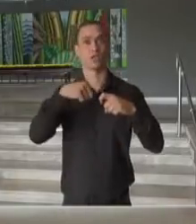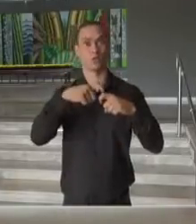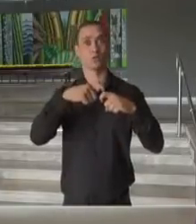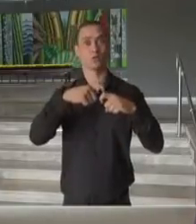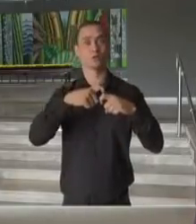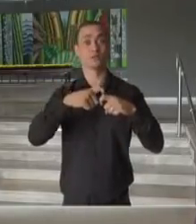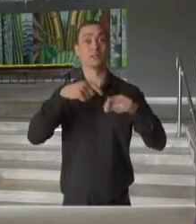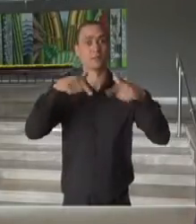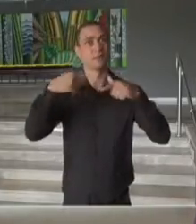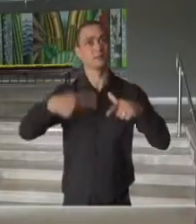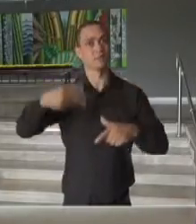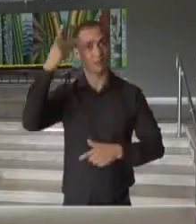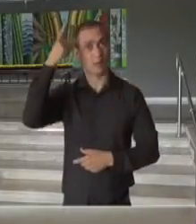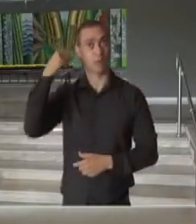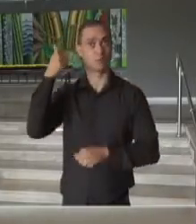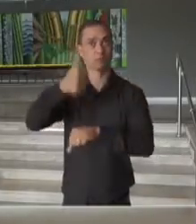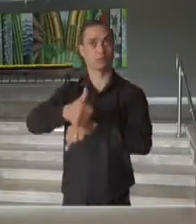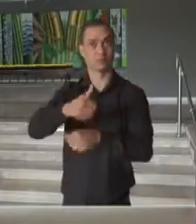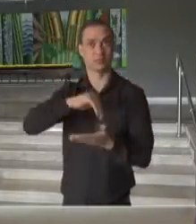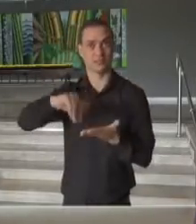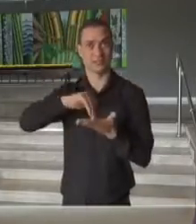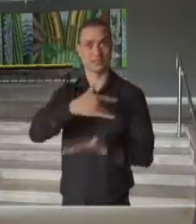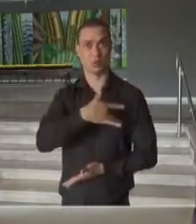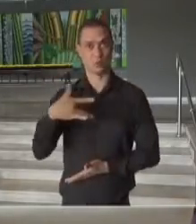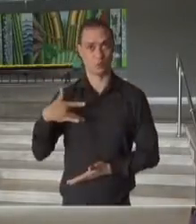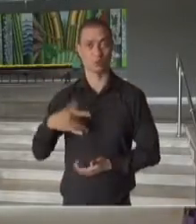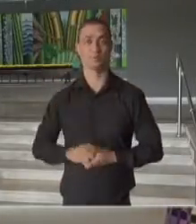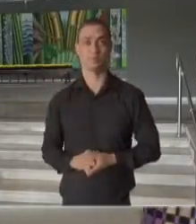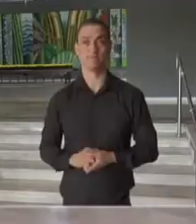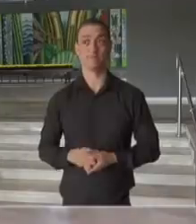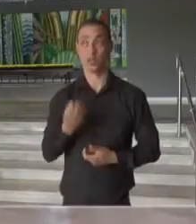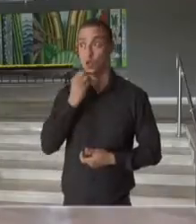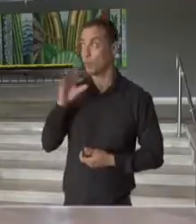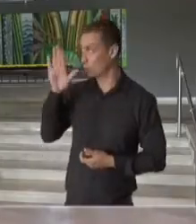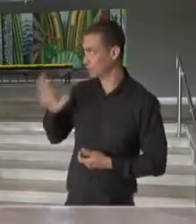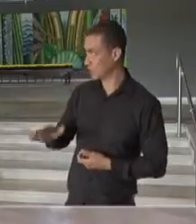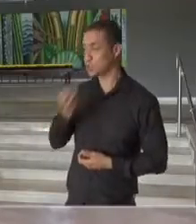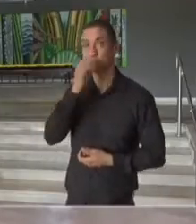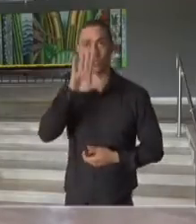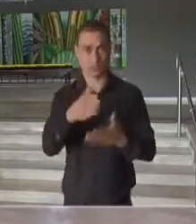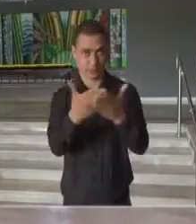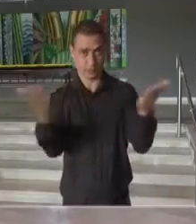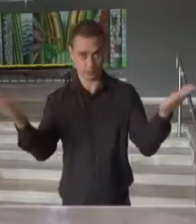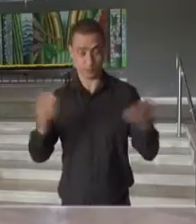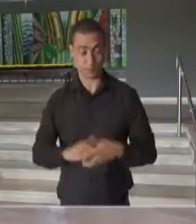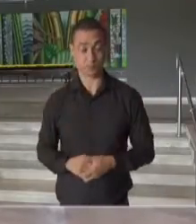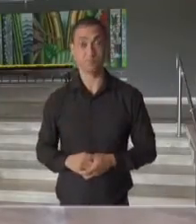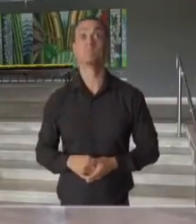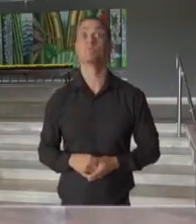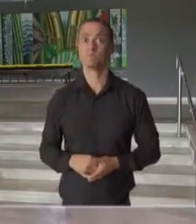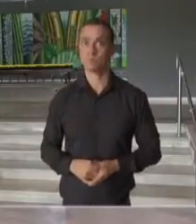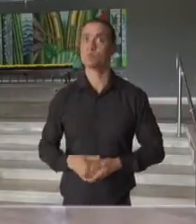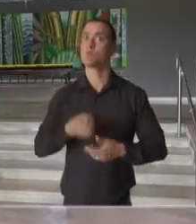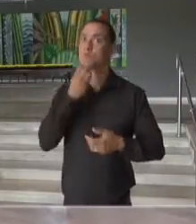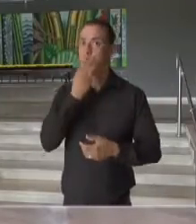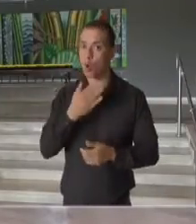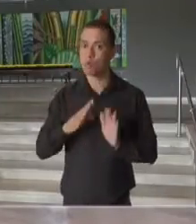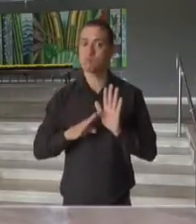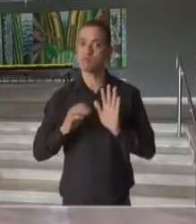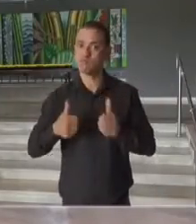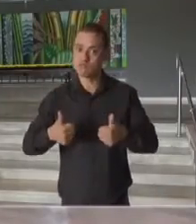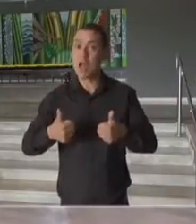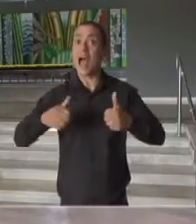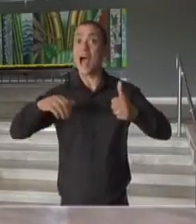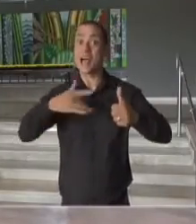Saúde do Estado de São Paulo. Boa tarde, governador. Boa tarde a todos. Continuamos com índices de melhora na